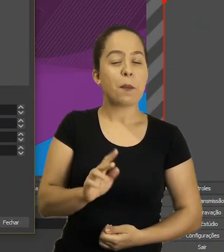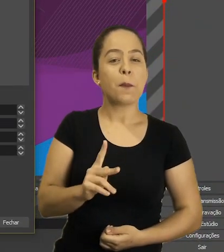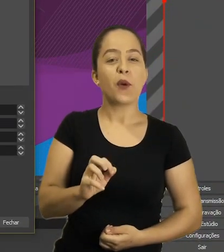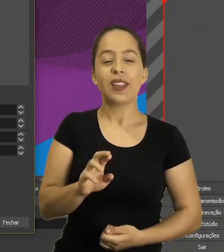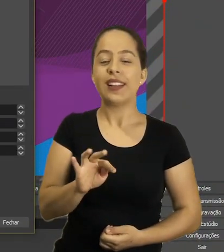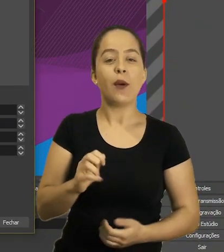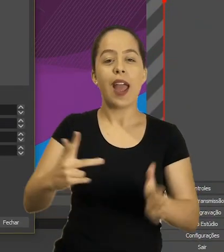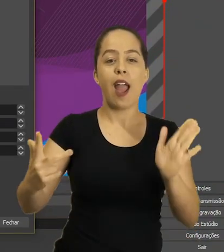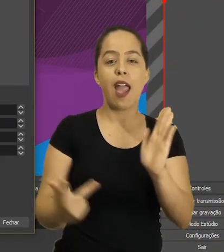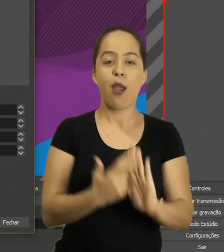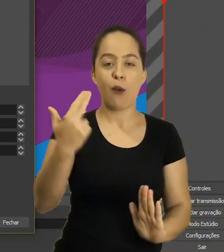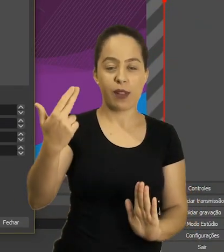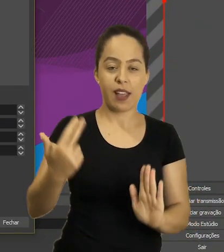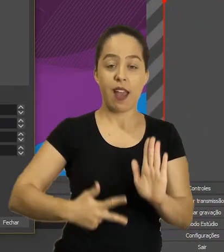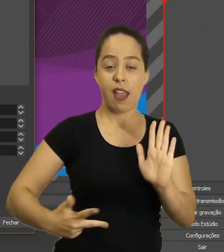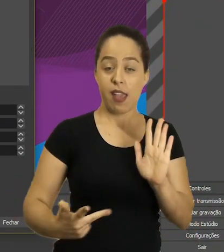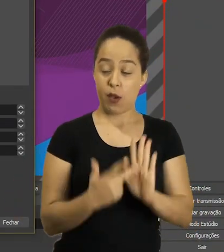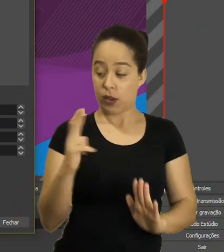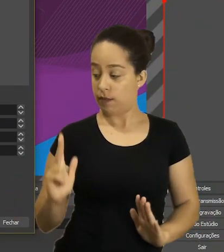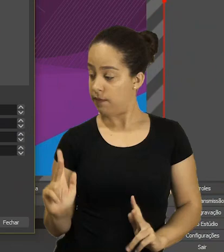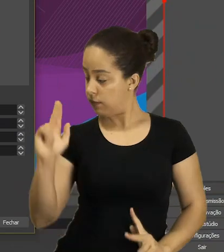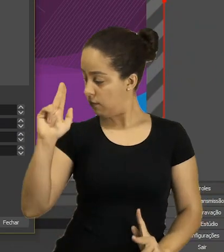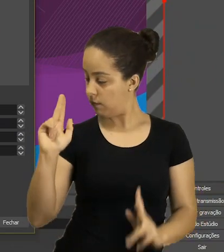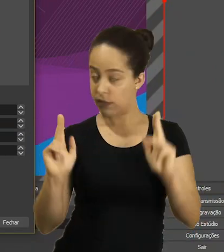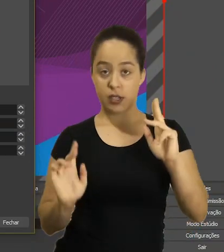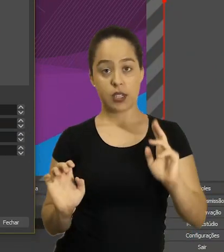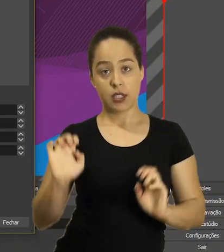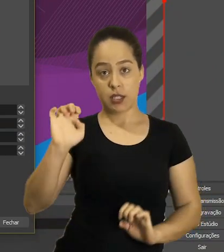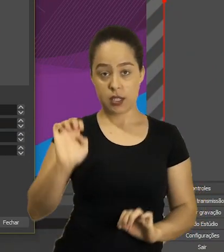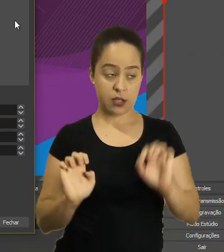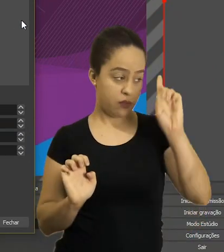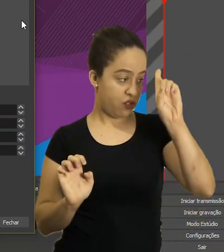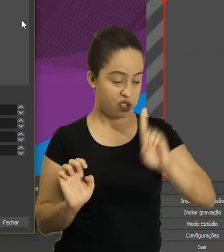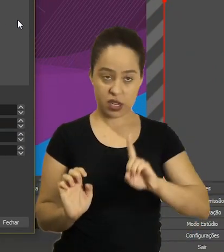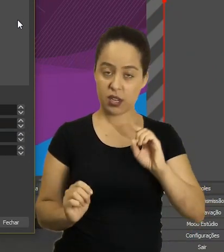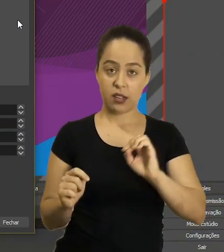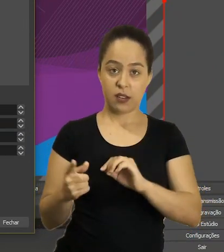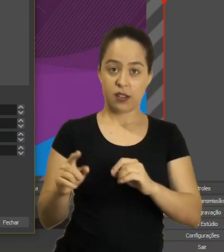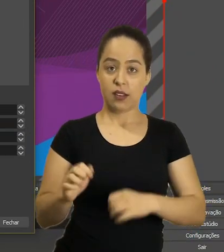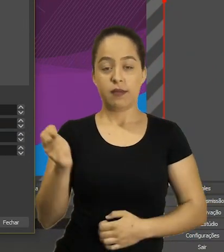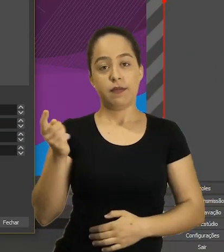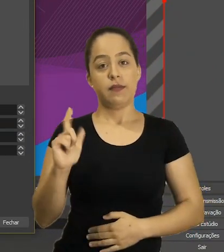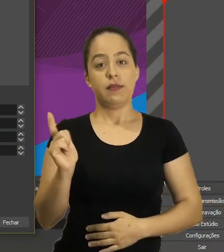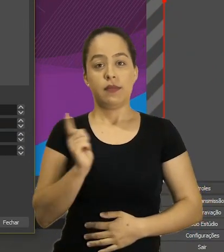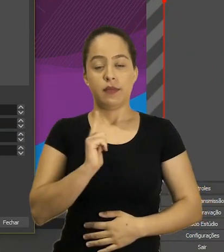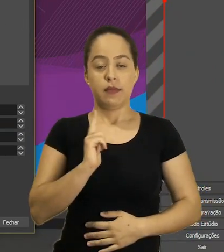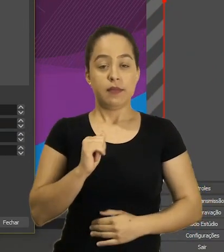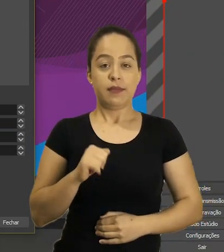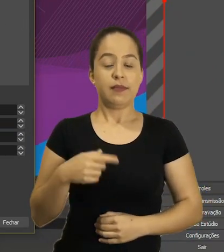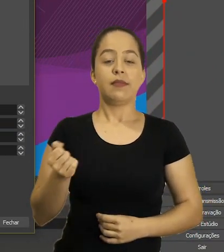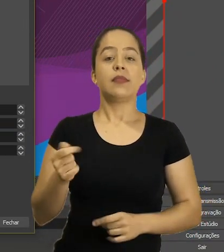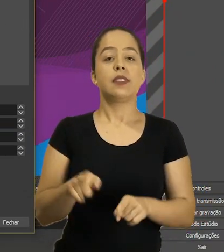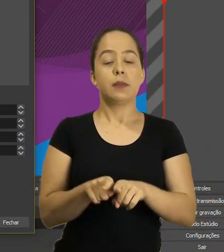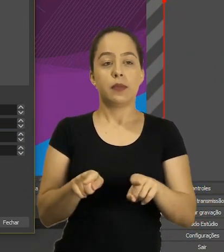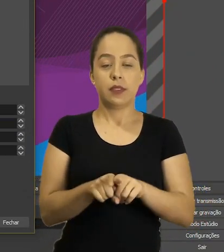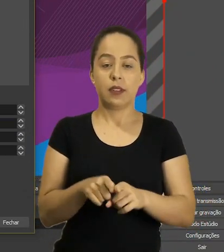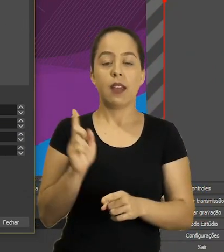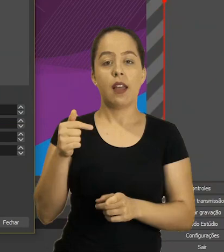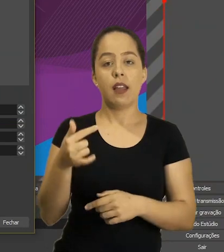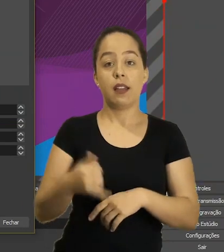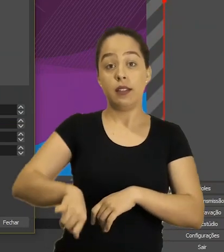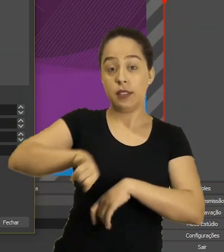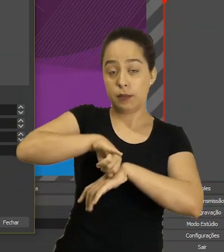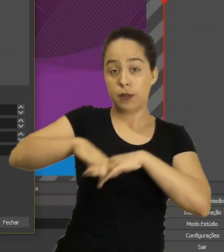Aí eu vou recortar aqui do lado esquerdo. Do lado direito. Em cima e embaixo. Para deixar